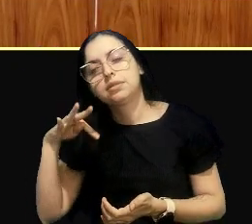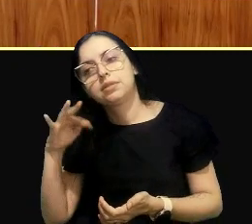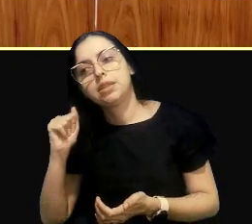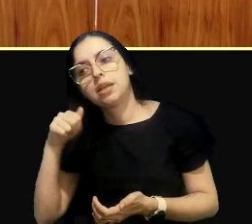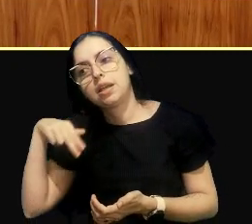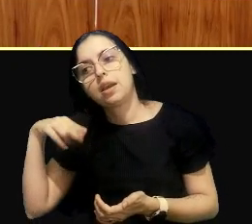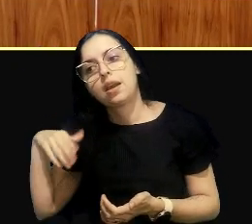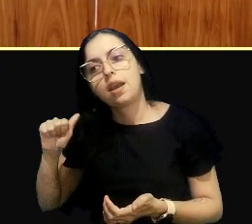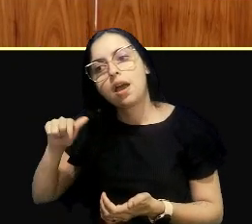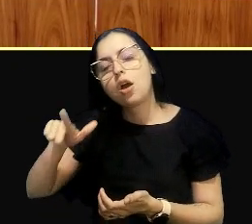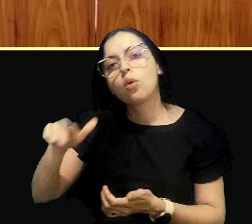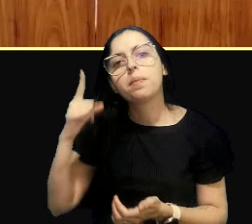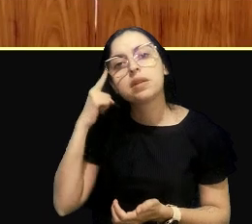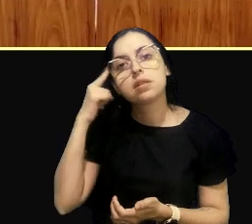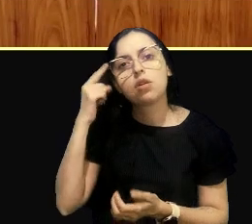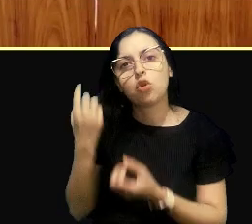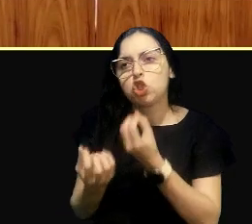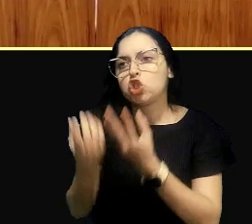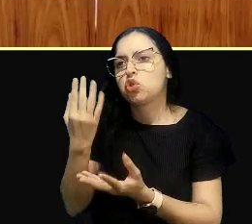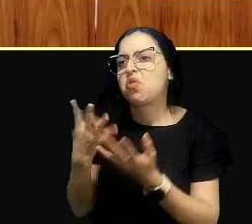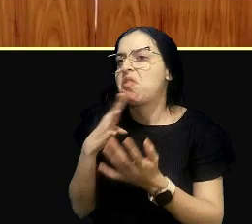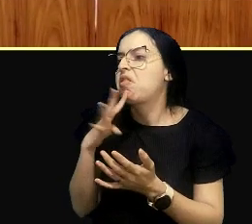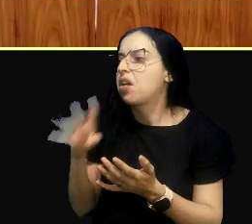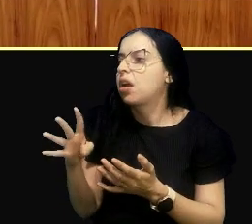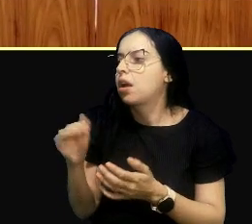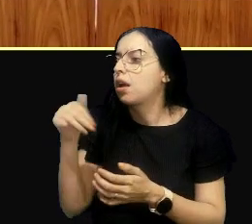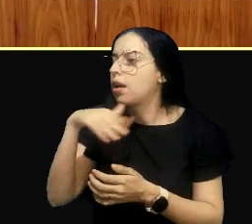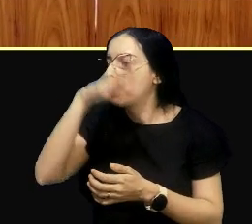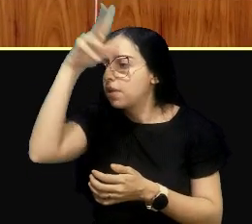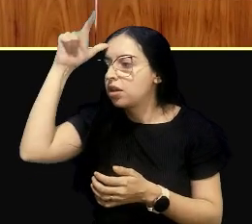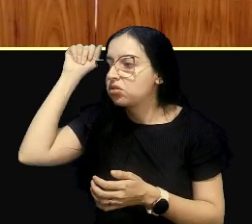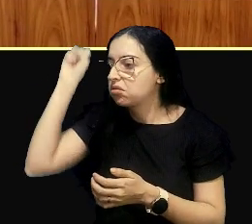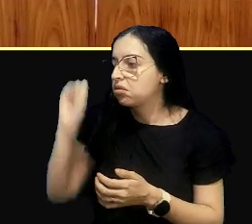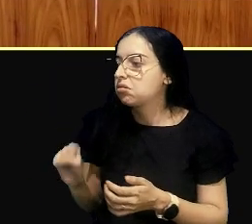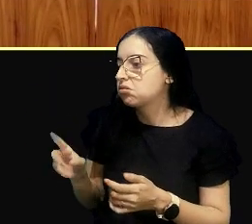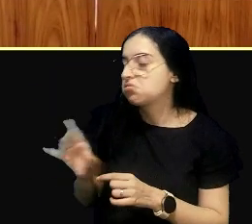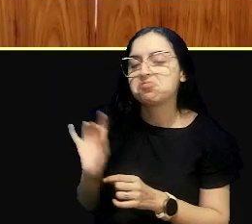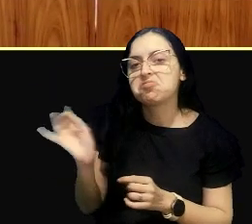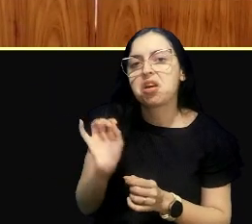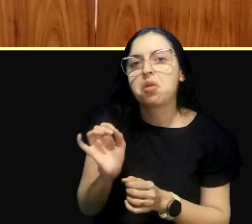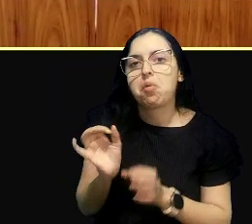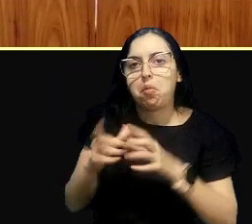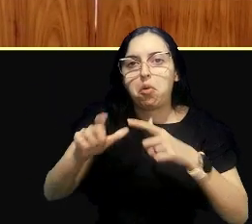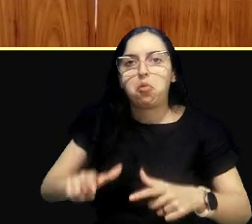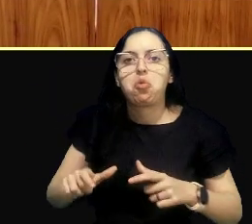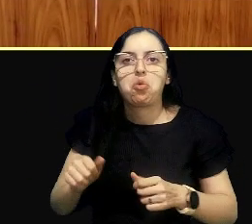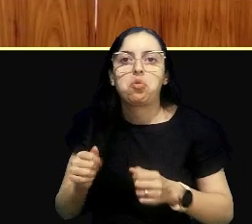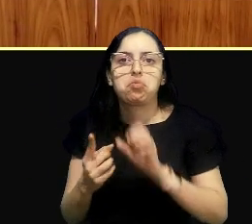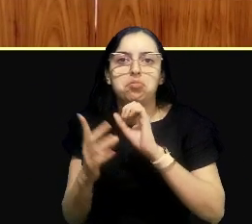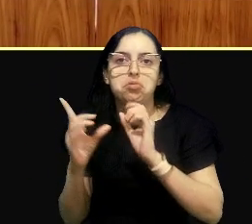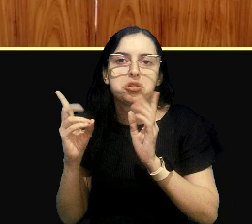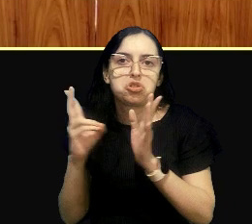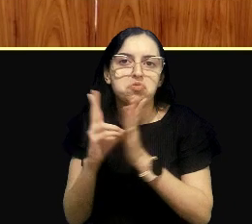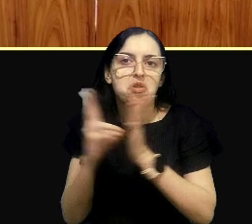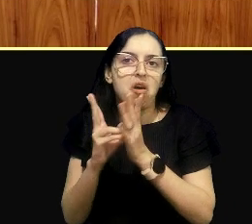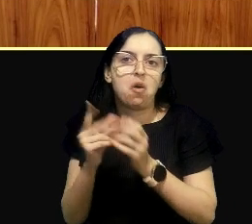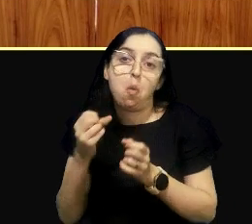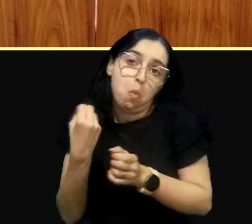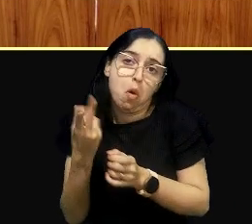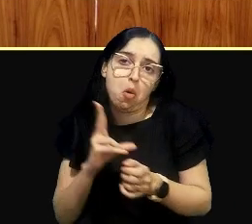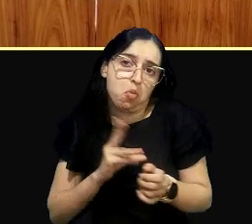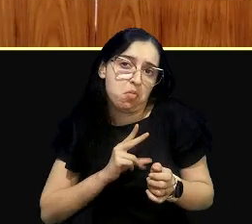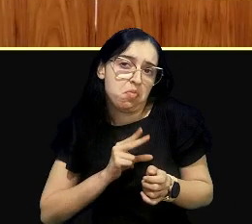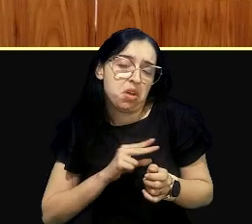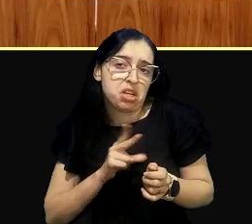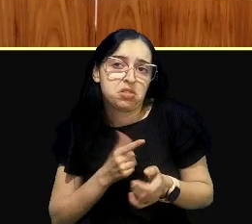fogo não quer saber se é Mato Grosso ou é Mato Grosso do Sul, se é terra indígena ou se é terra particular, se